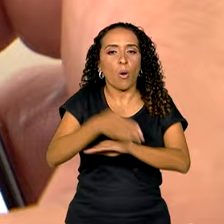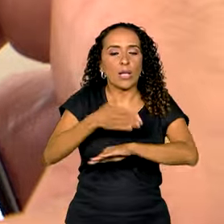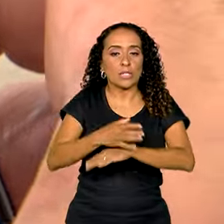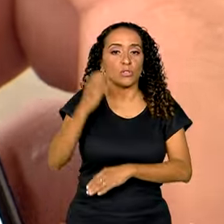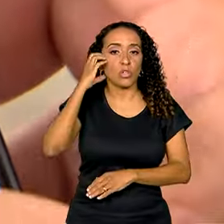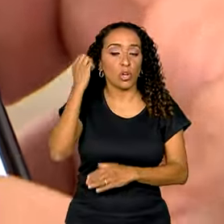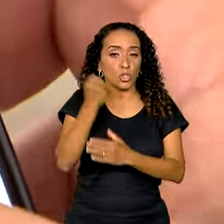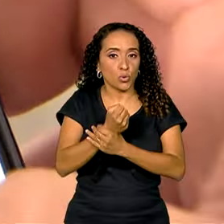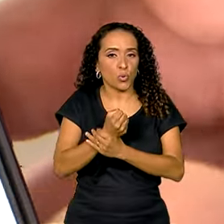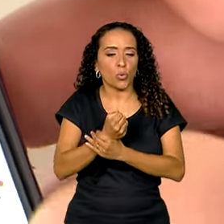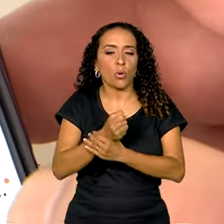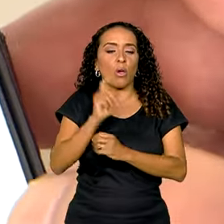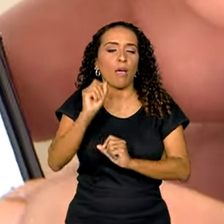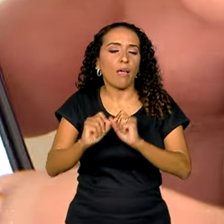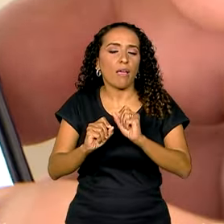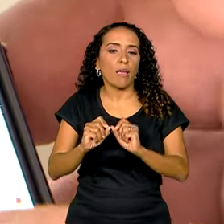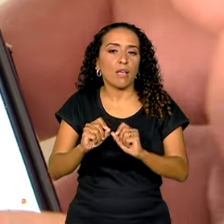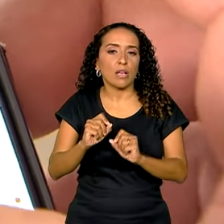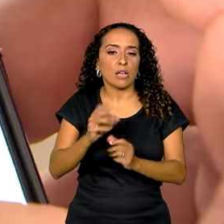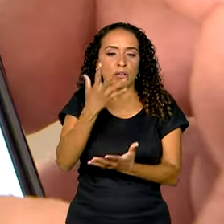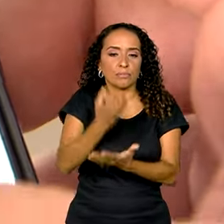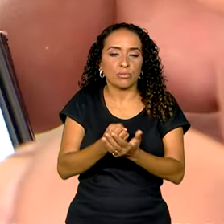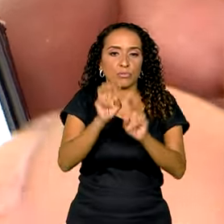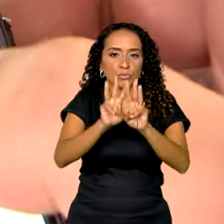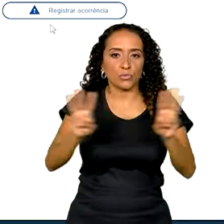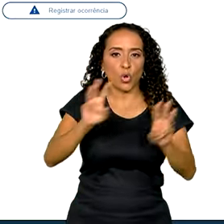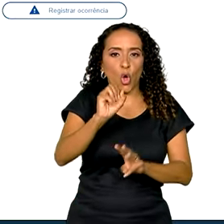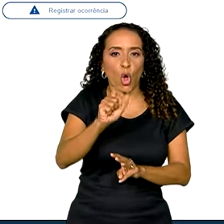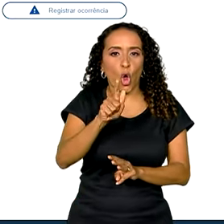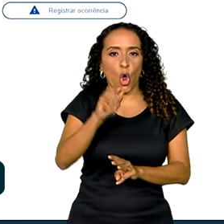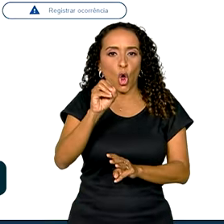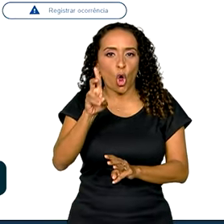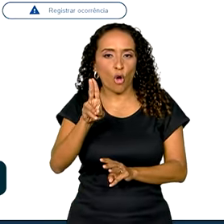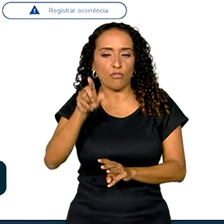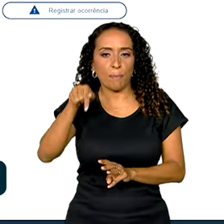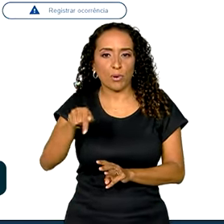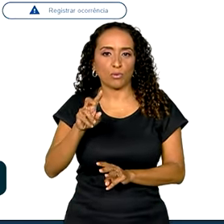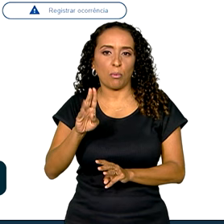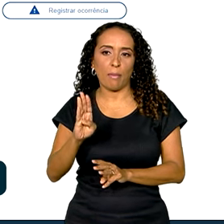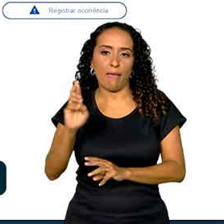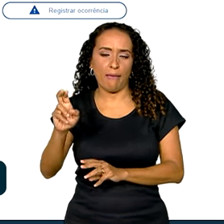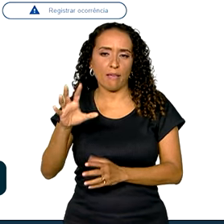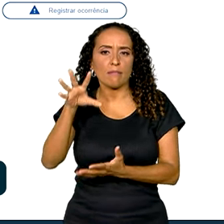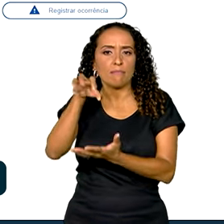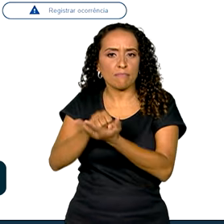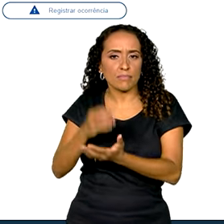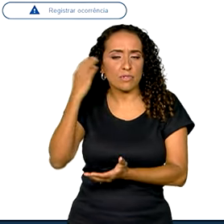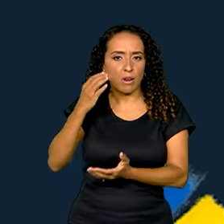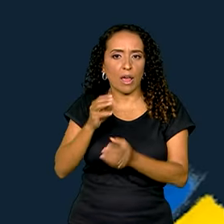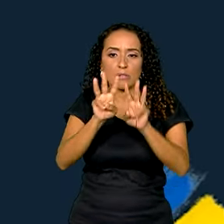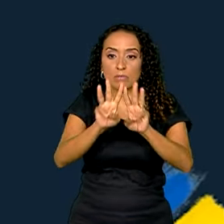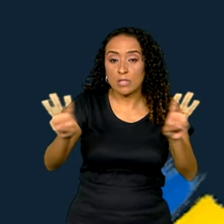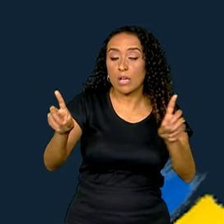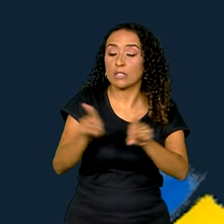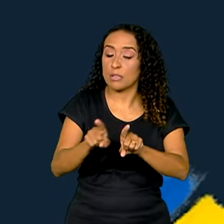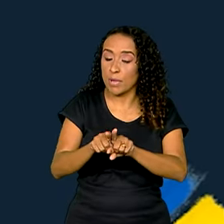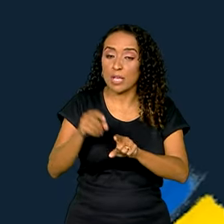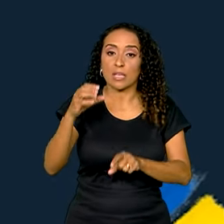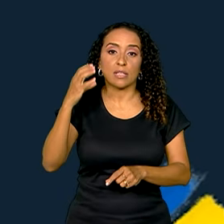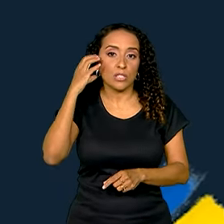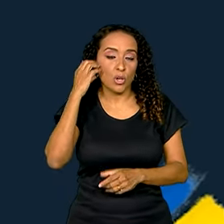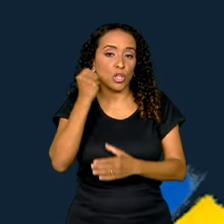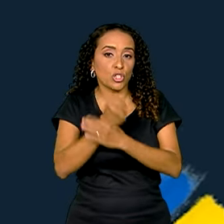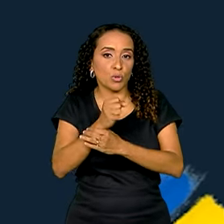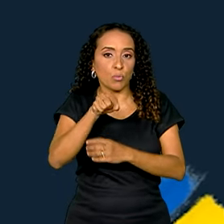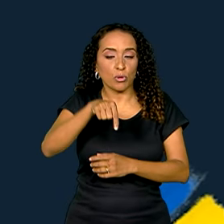celular seguro é feito por meio do site gov.br. Os aparelhos podem ser registrados via site celularseguro